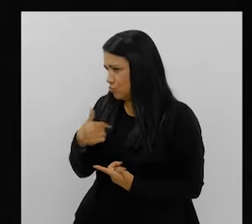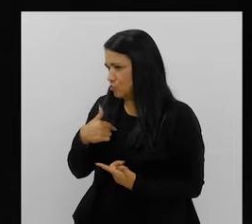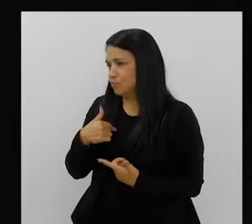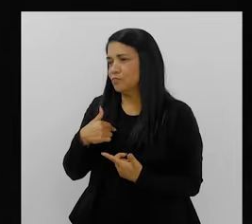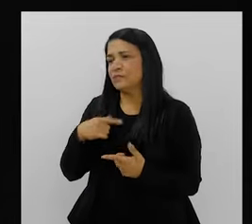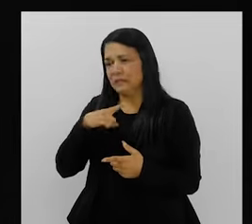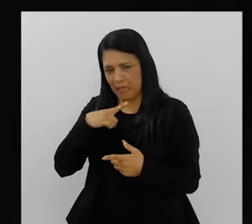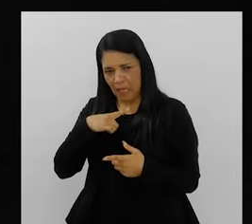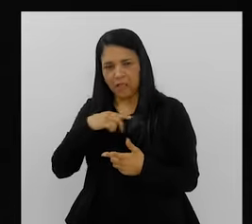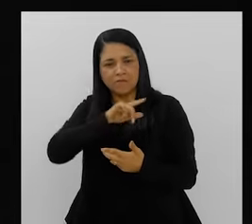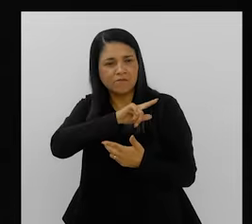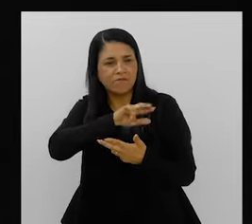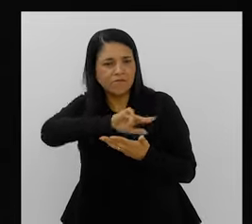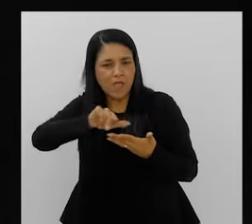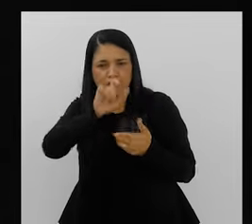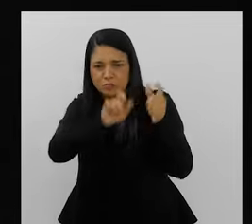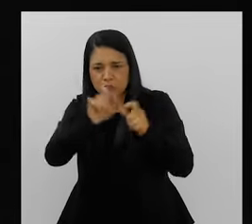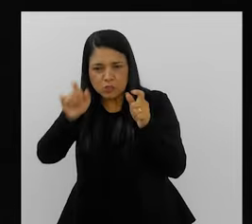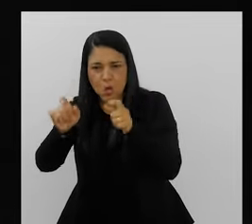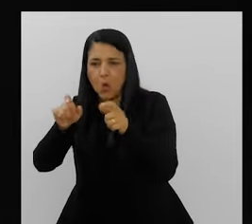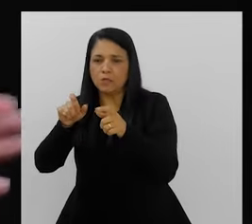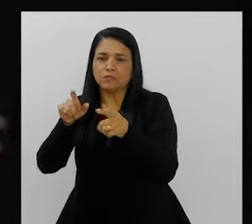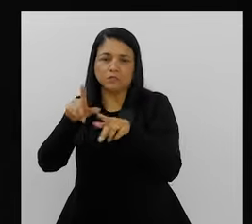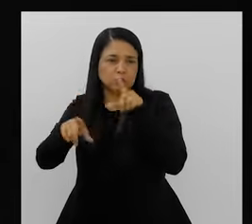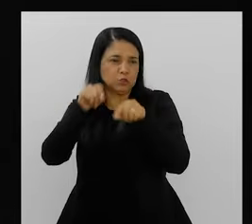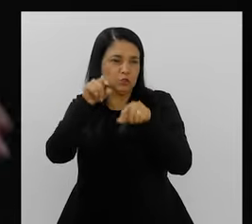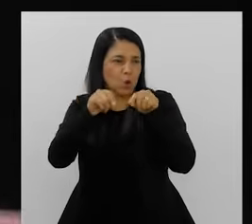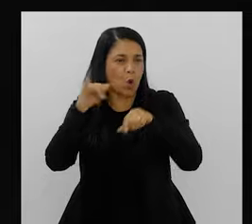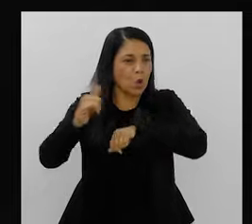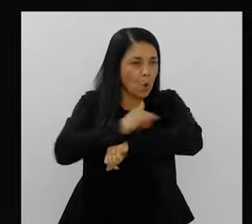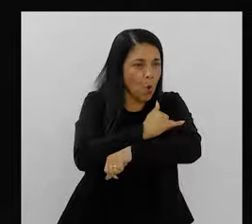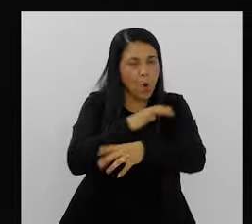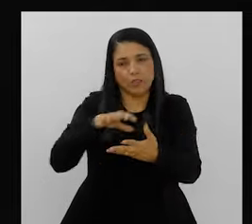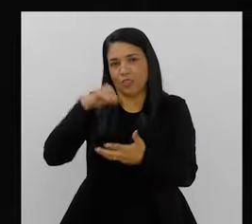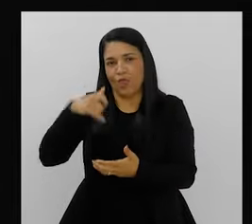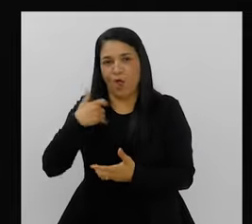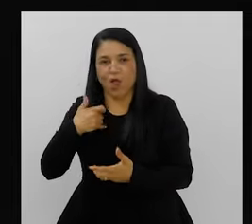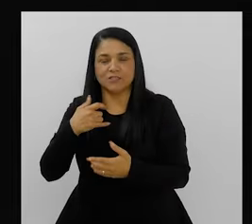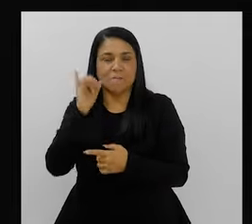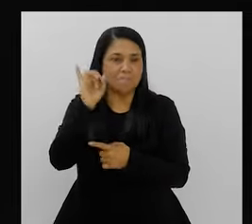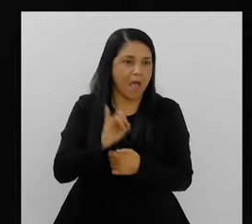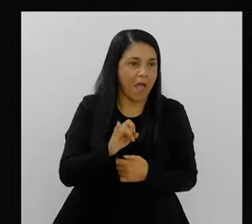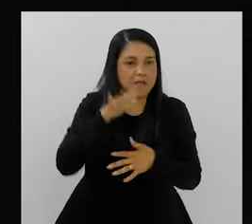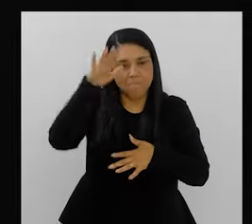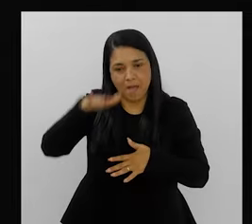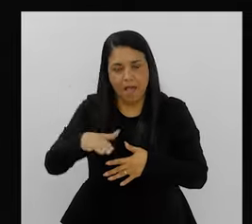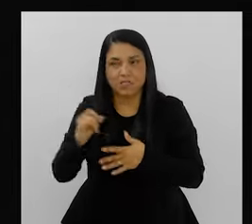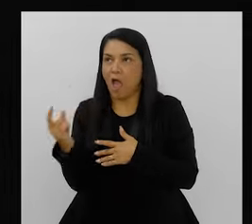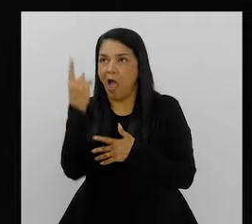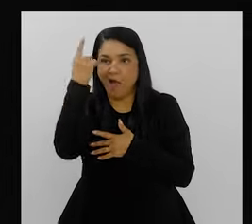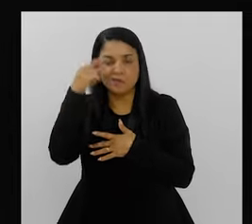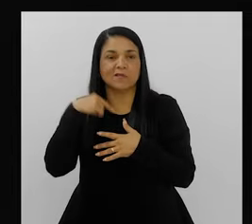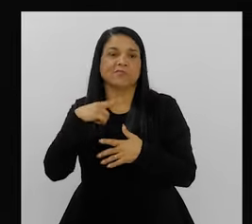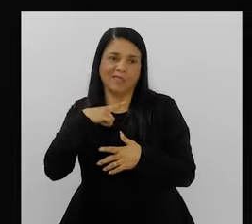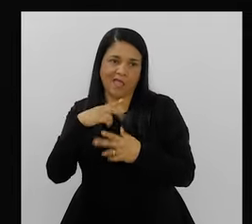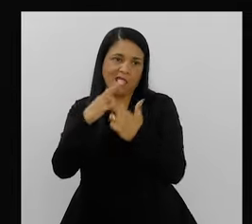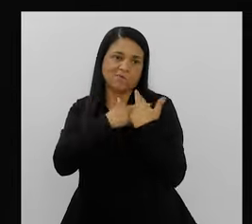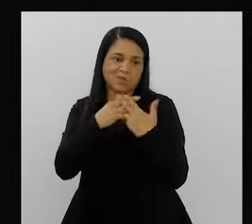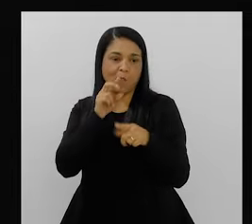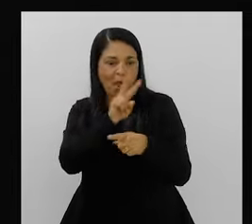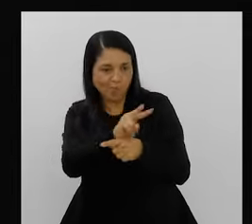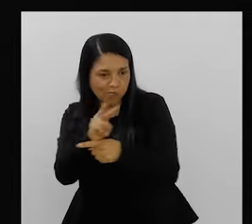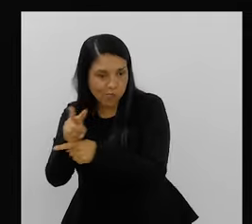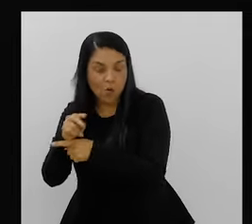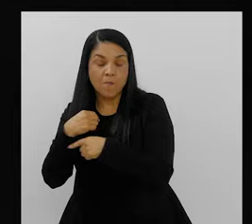criança, tem várias pessoas. Você pode escolher alta, baixa, gorda, magra, nova, idosa. O você quiser, o que não vai faltar é responsável aqui.